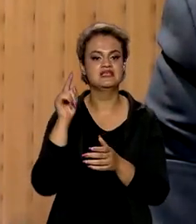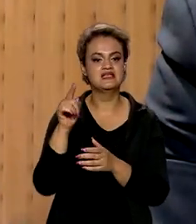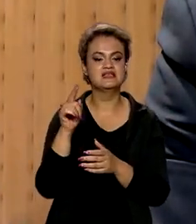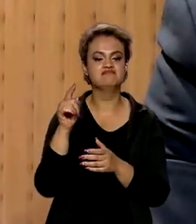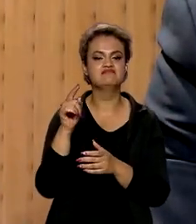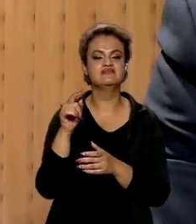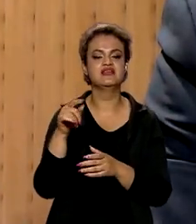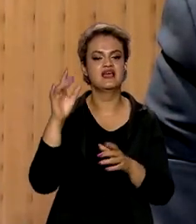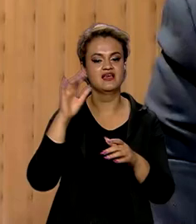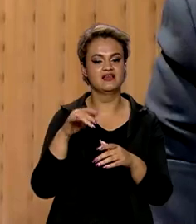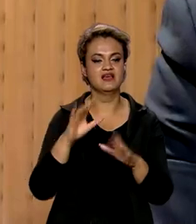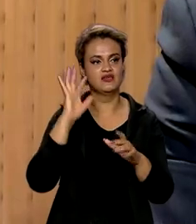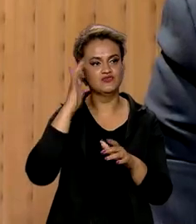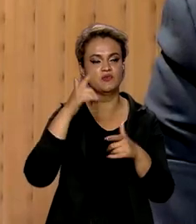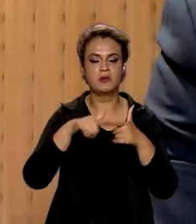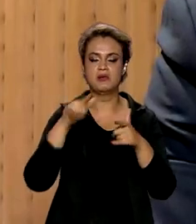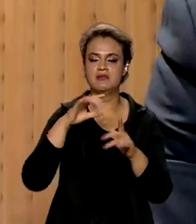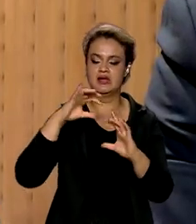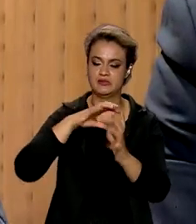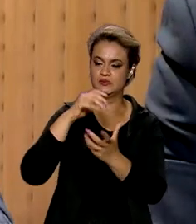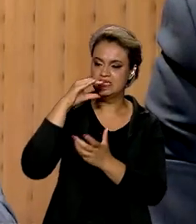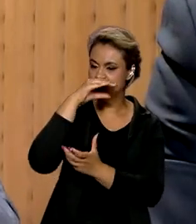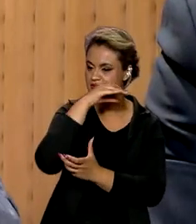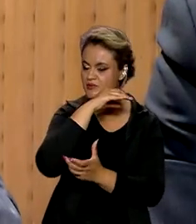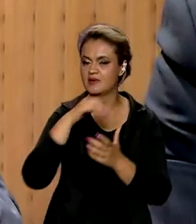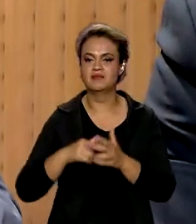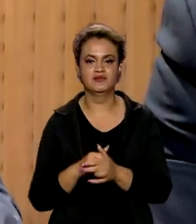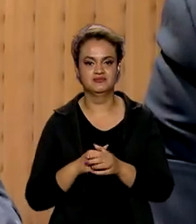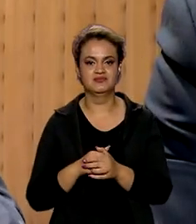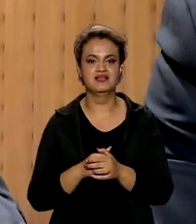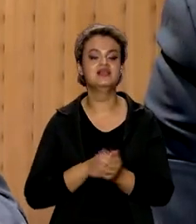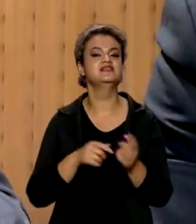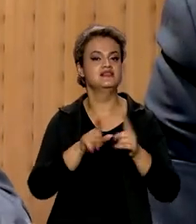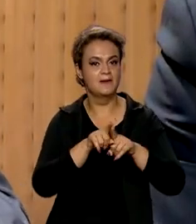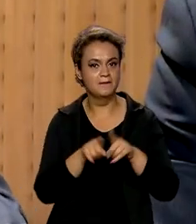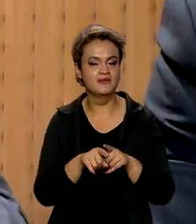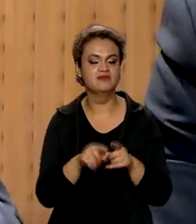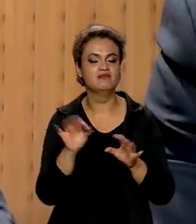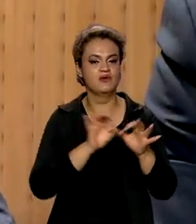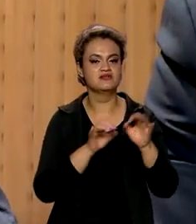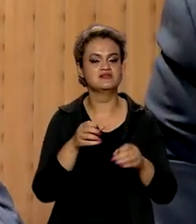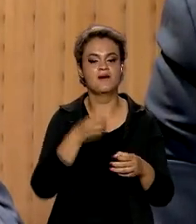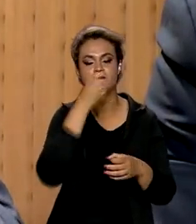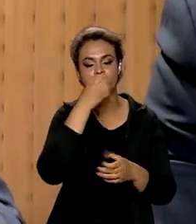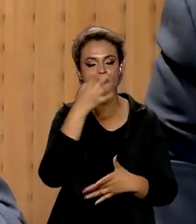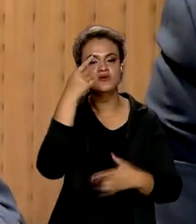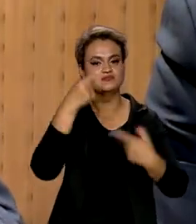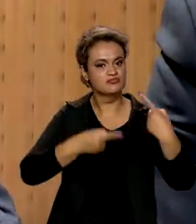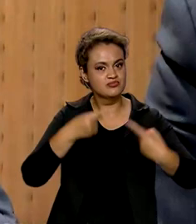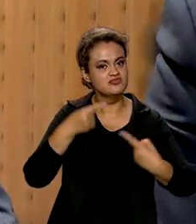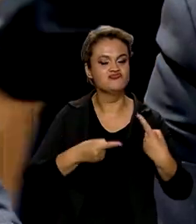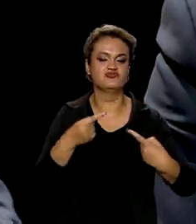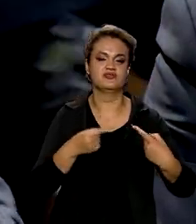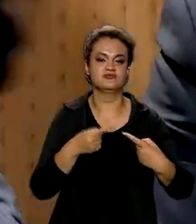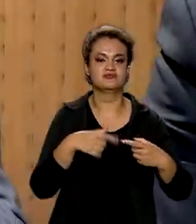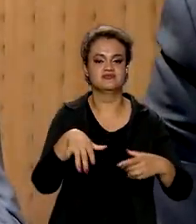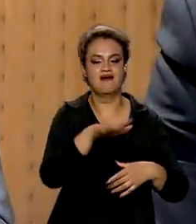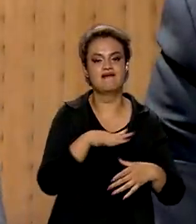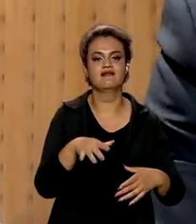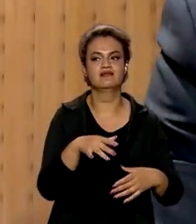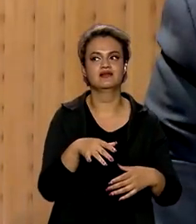combate ao aquecimento global e liderar boas políticas na área do clima.